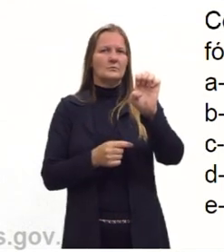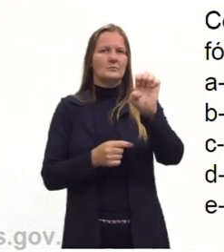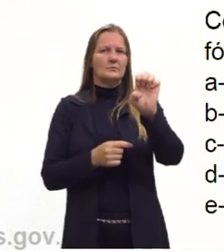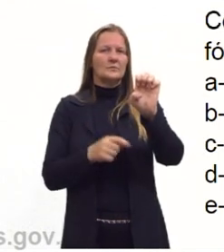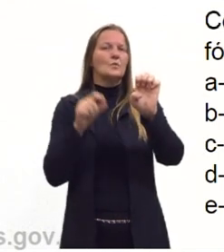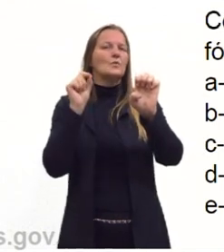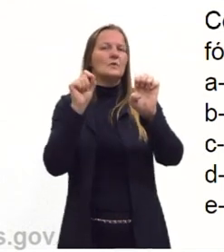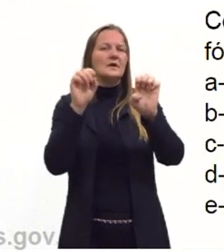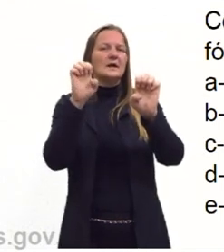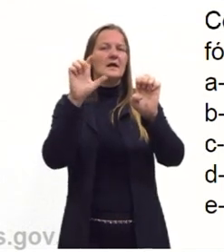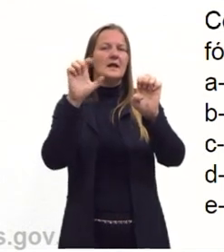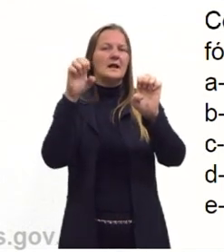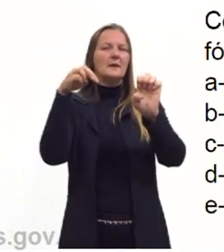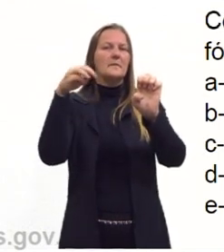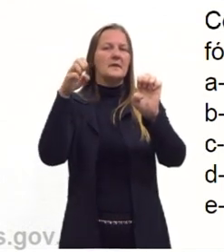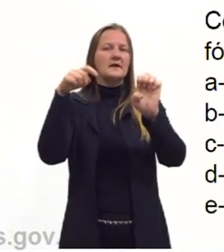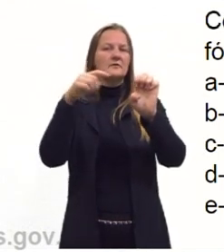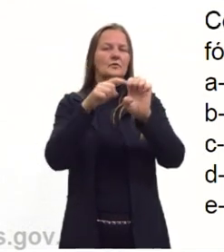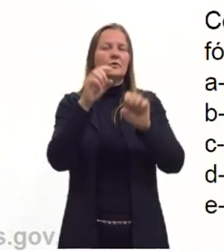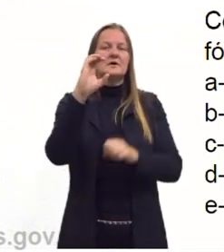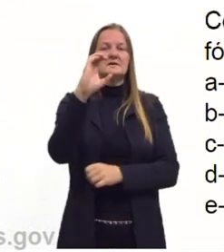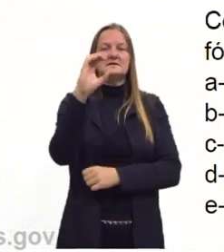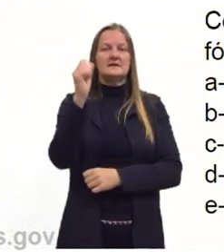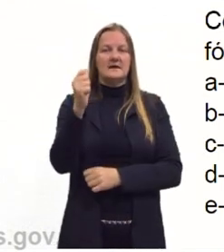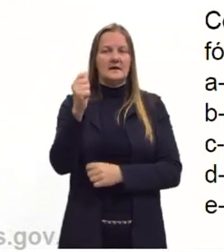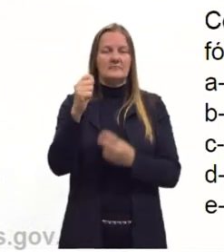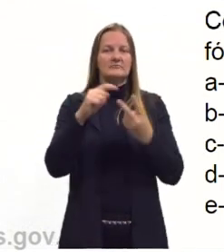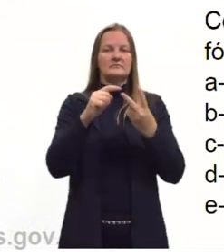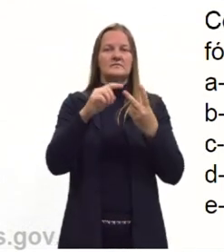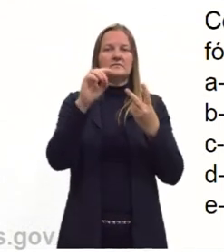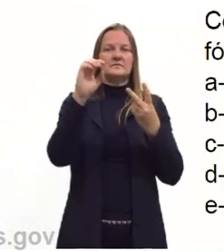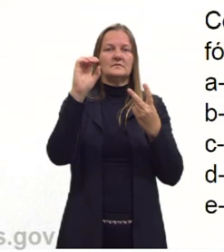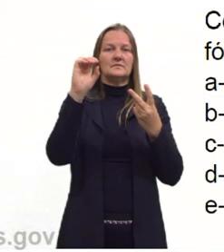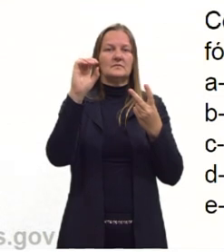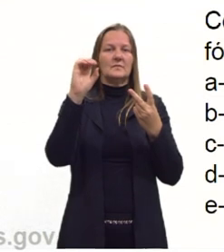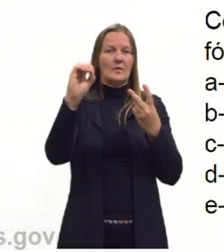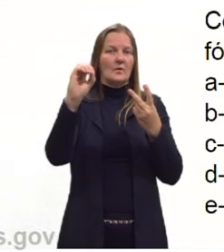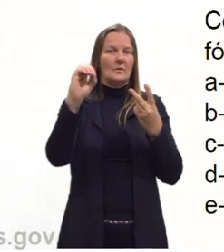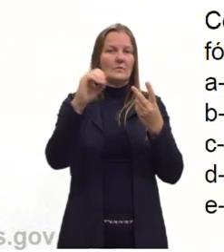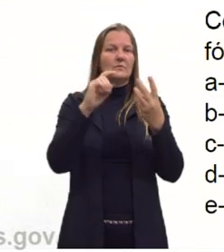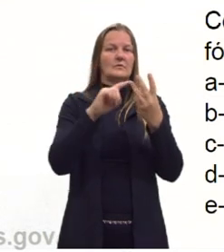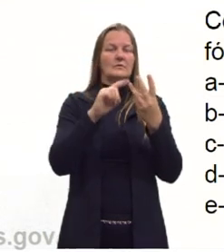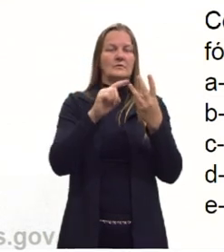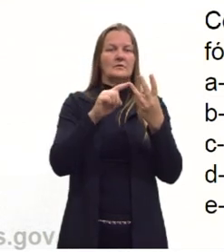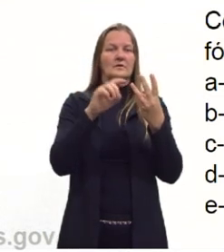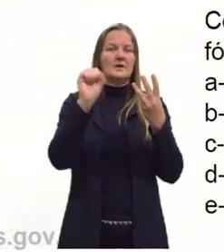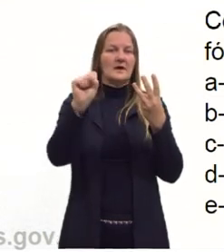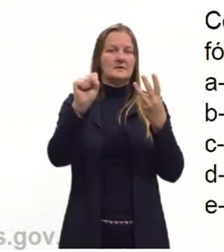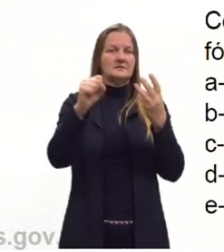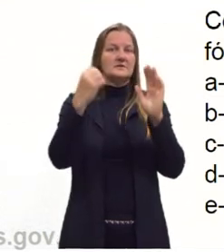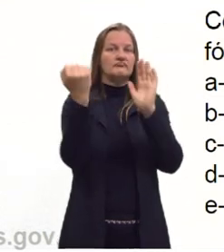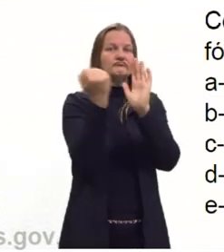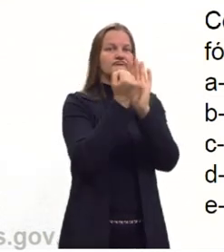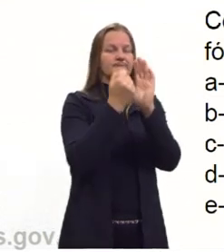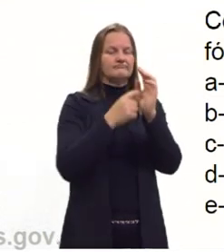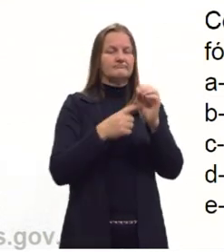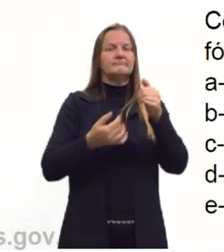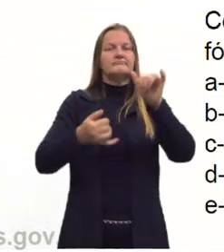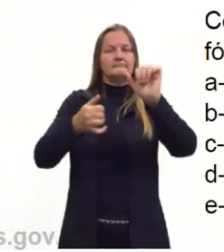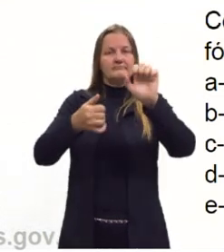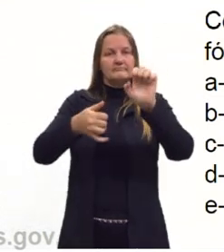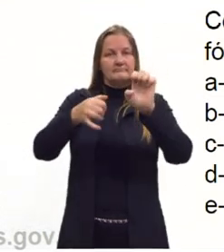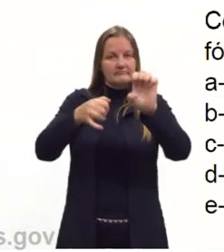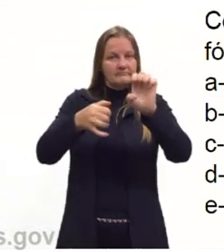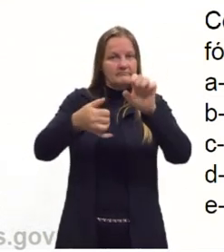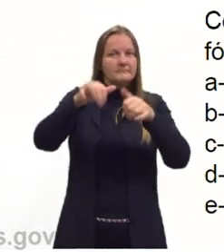é um elemento, o CA é um elemento, o O é outro elemento e o S é outro. Então, eu preciso entender a simbologia dos elementos químicos.